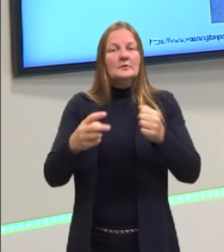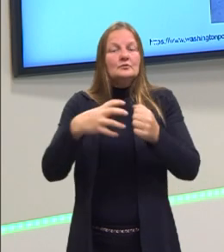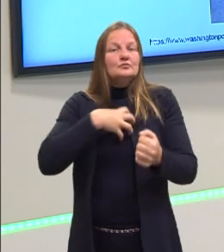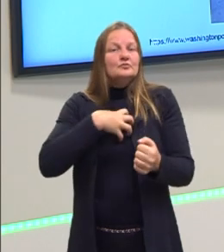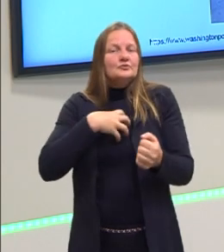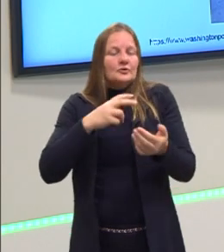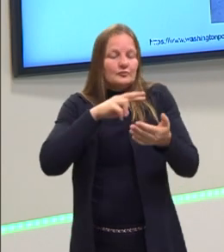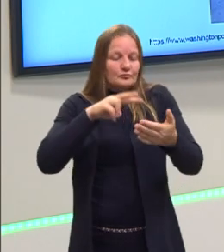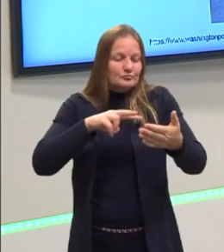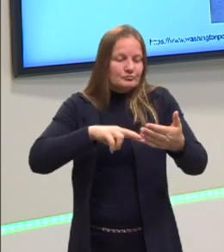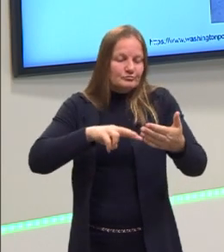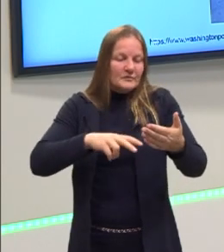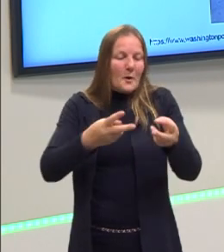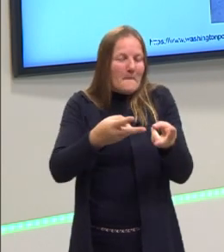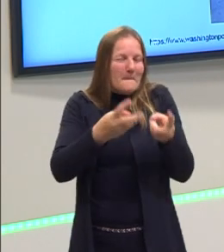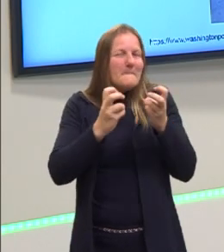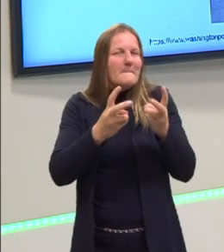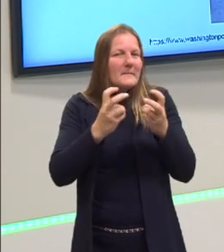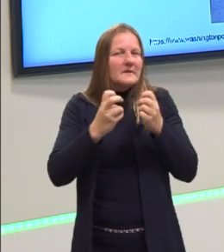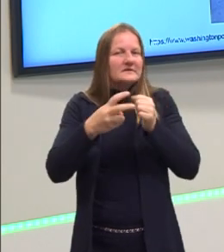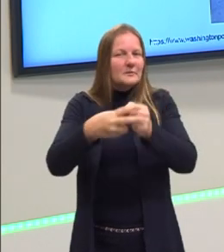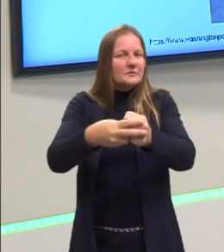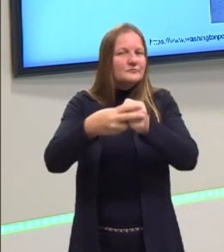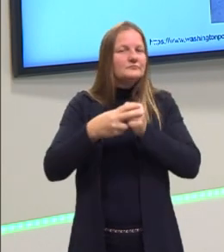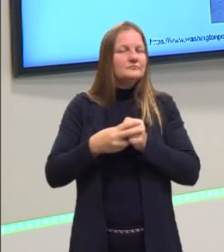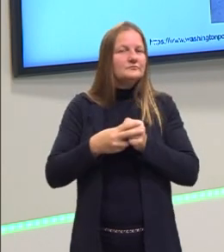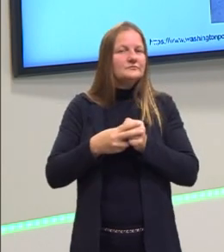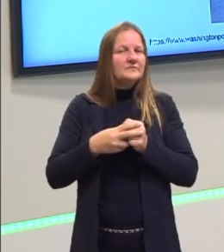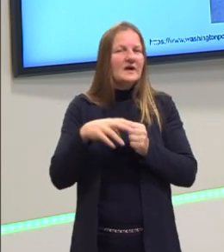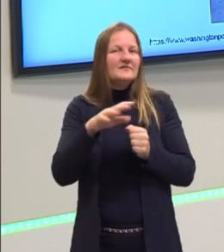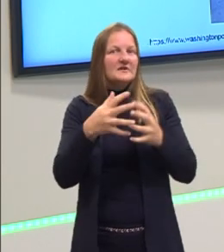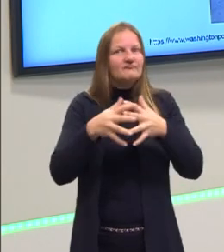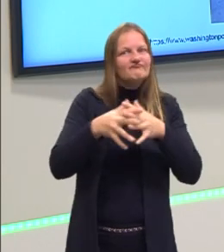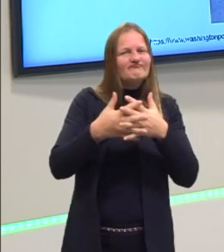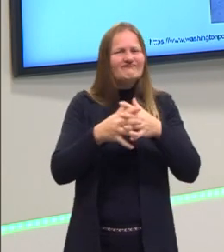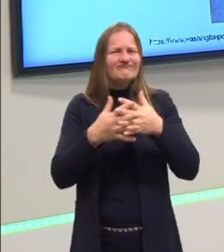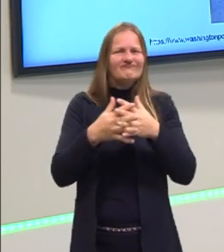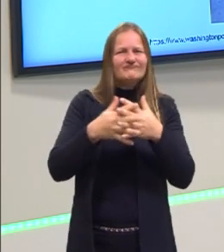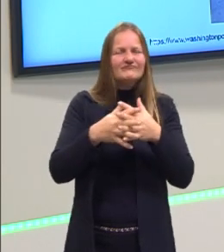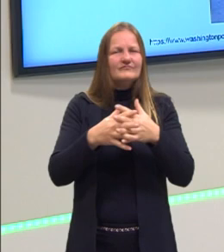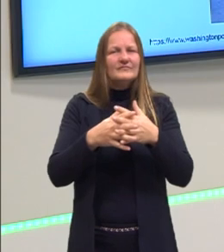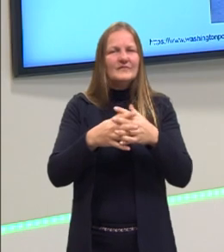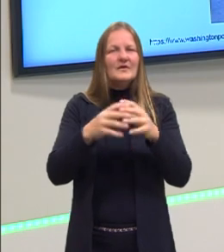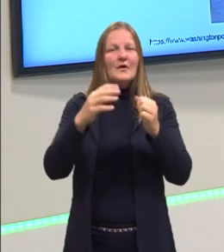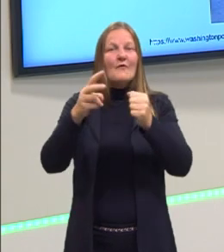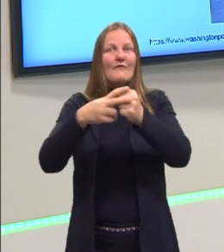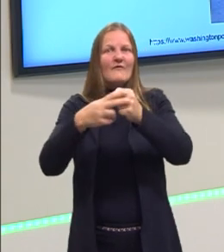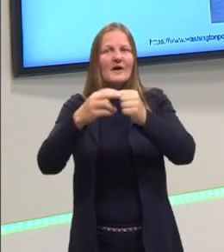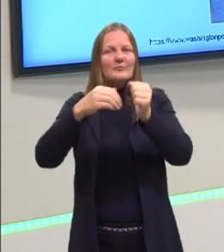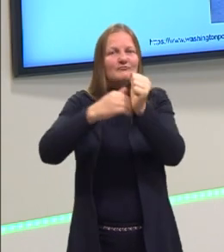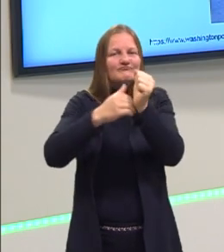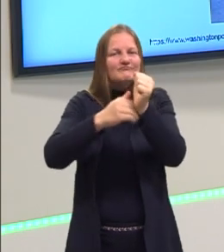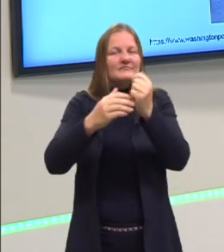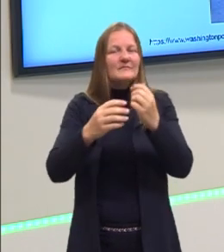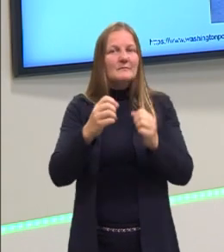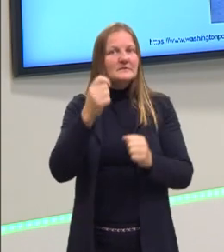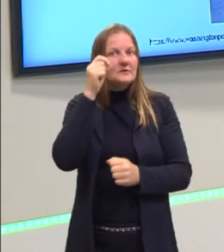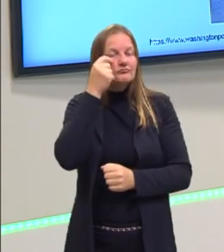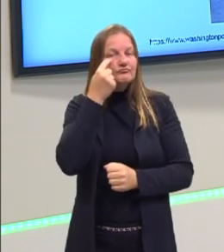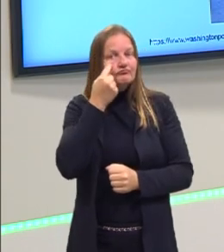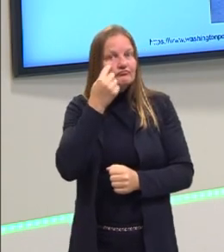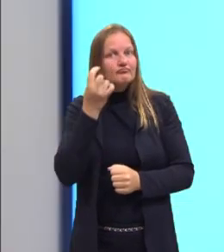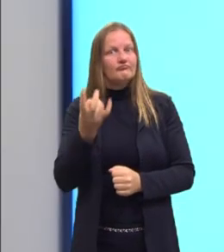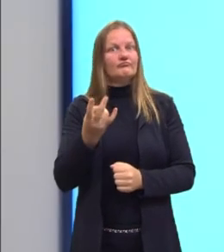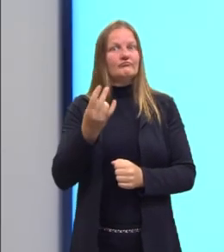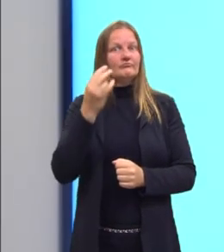que a gente percebe, mas não muito claramente. Às vezes, o verbo está omitido. Então, bom a gente ficar esperto. Olha